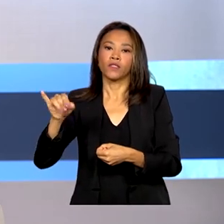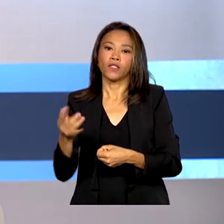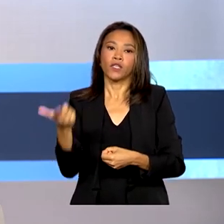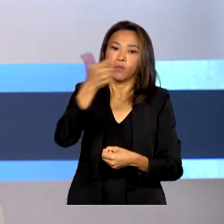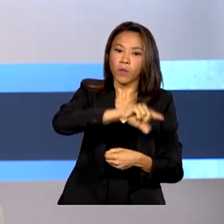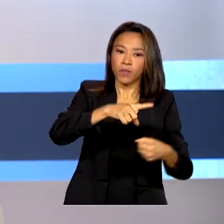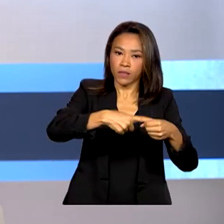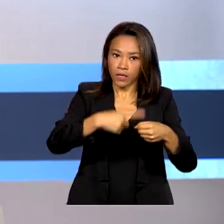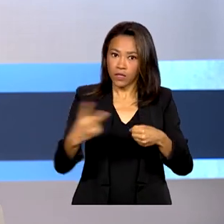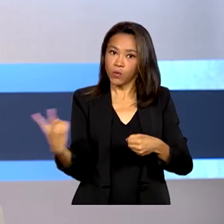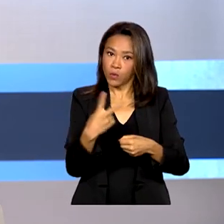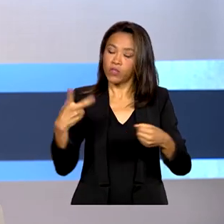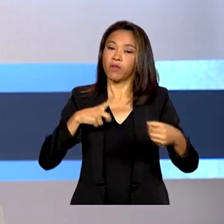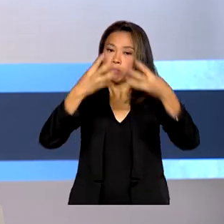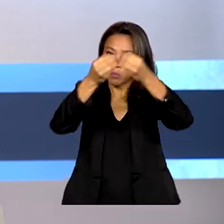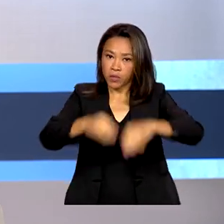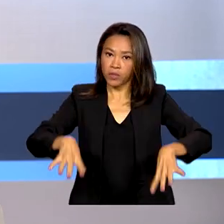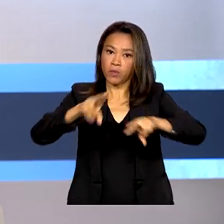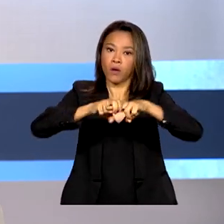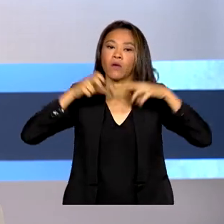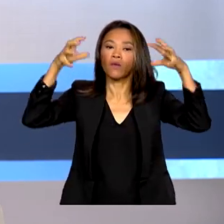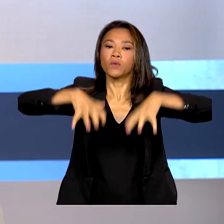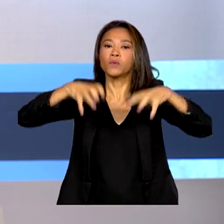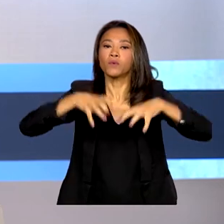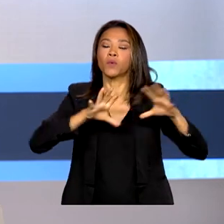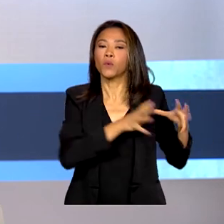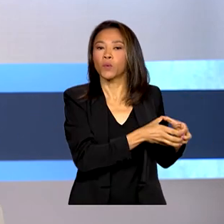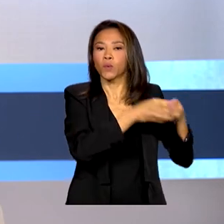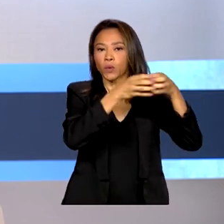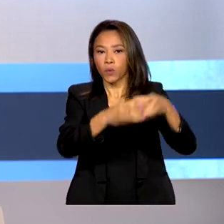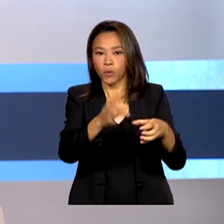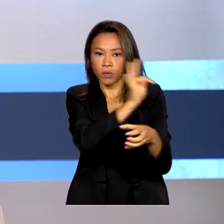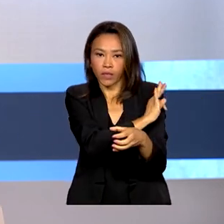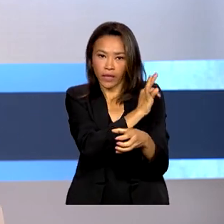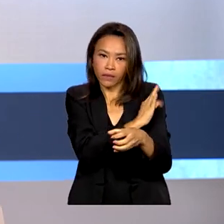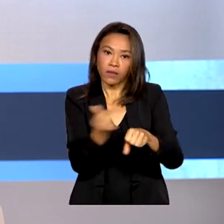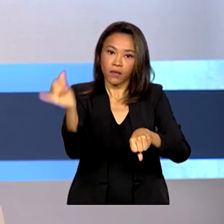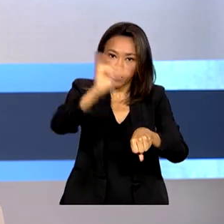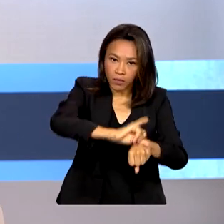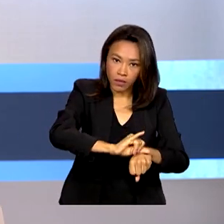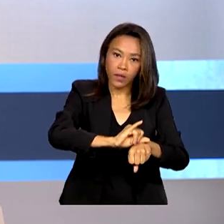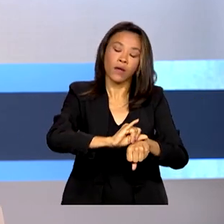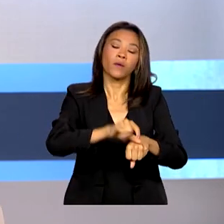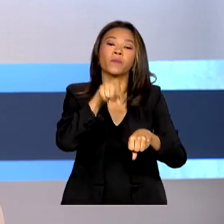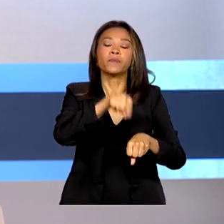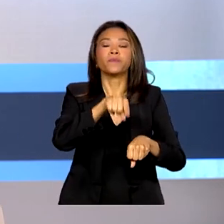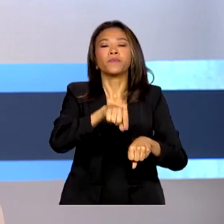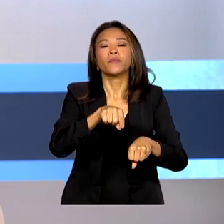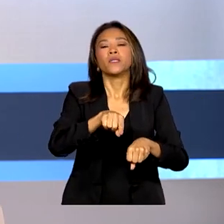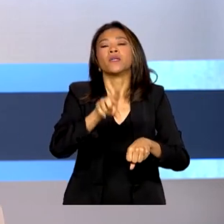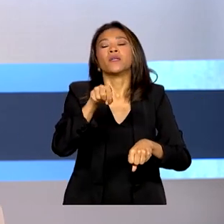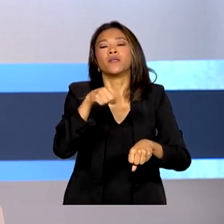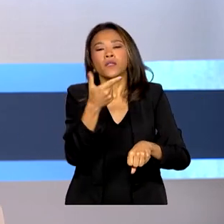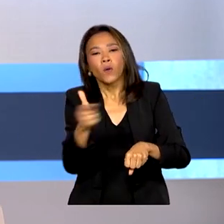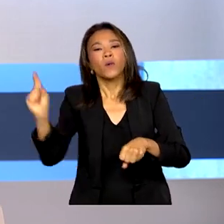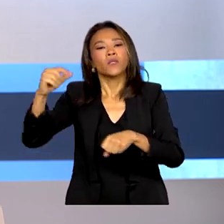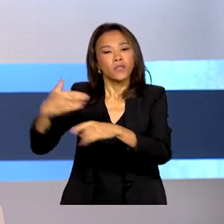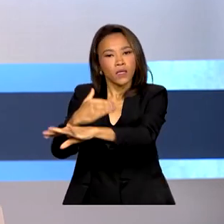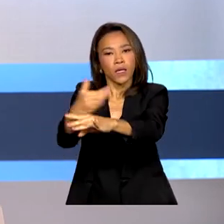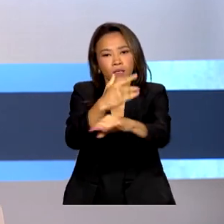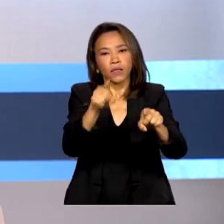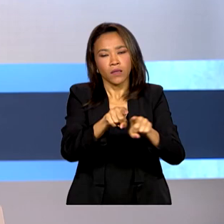pelas enchentes. Técnicos da Defesa Civil Nacional estão em Rio Branco, auxiliando prefeitos de outras cidades a